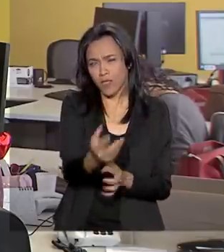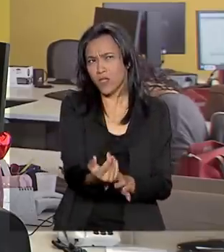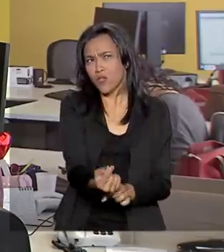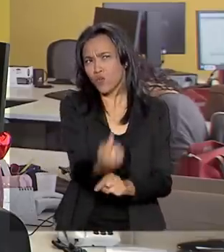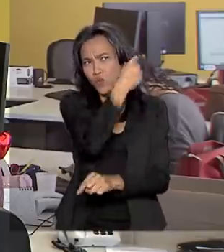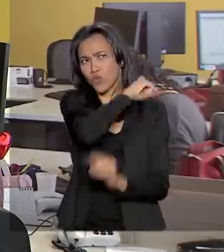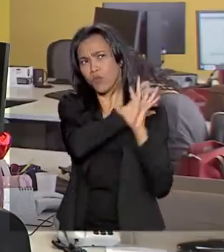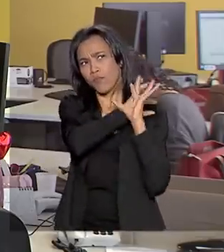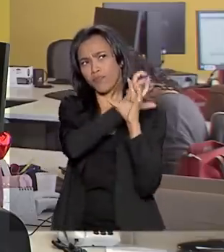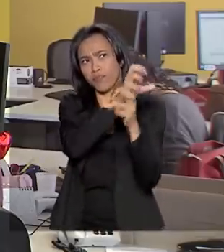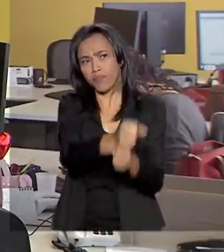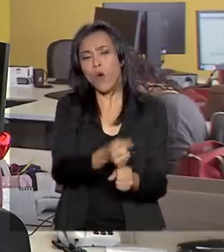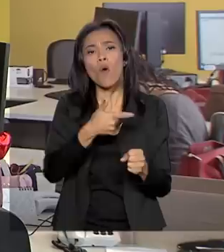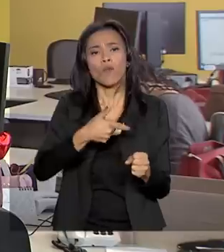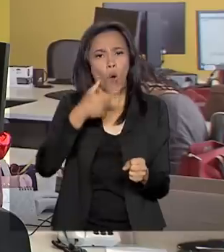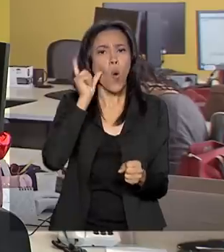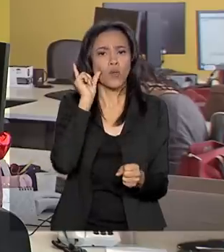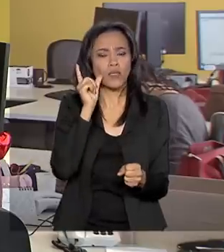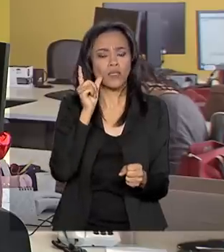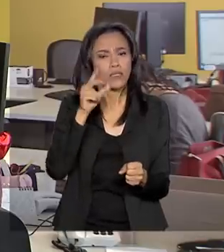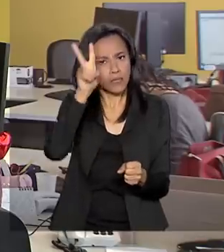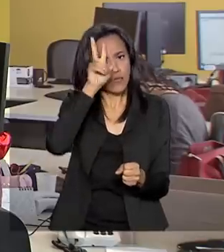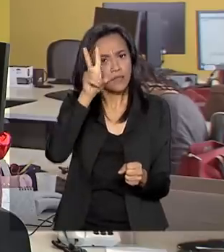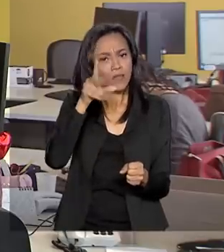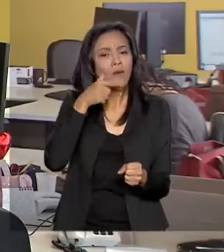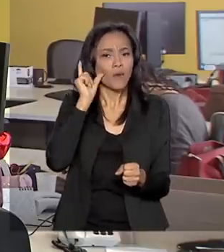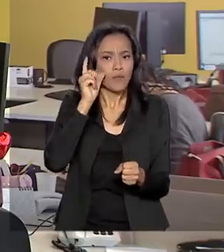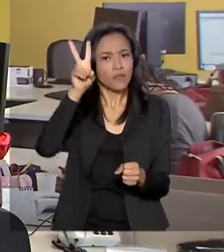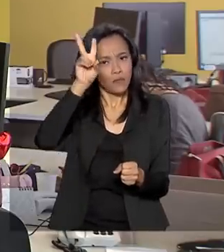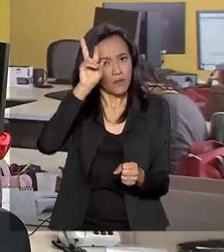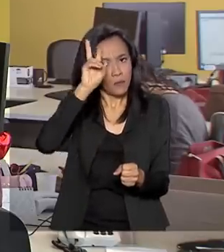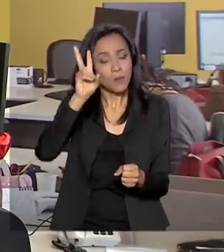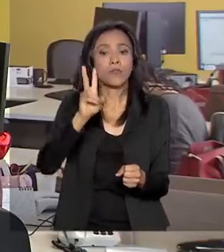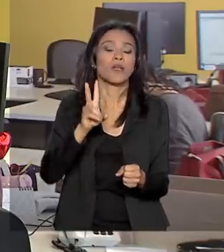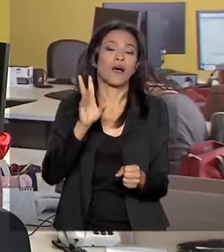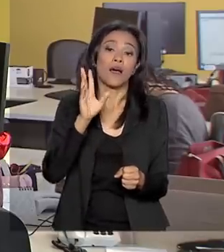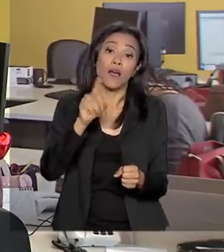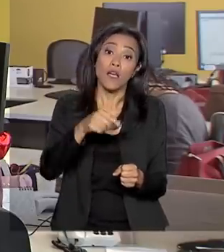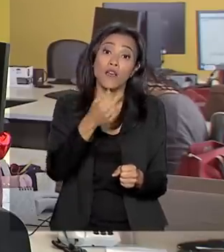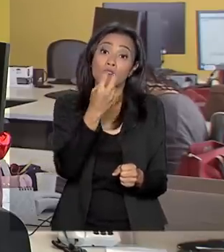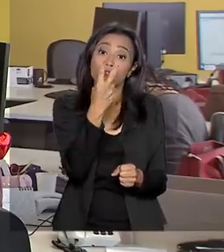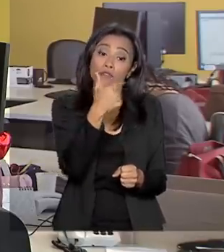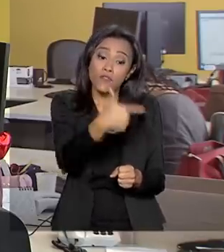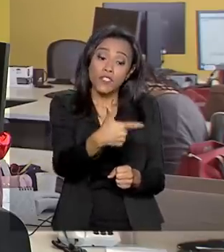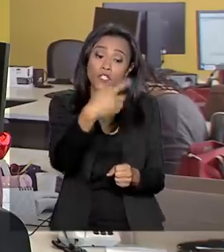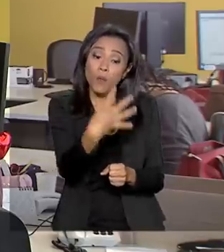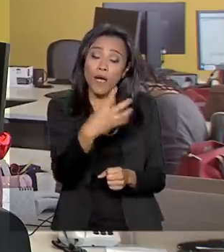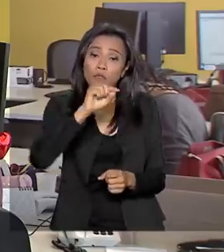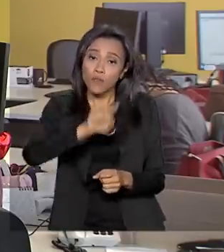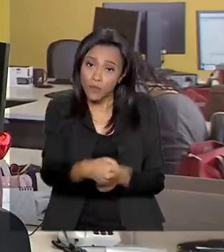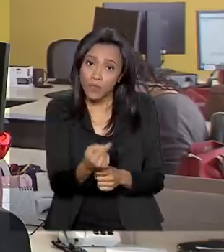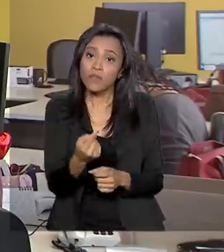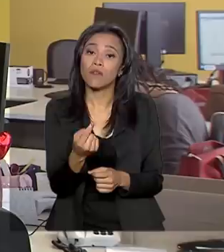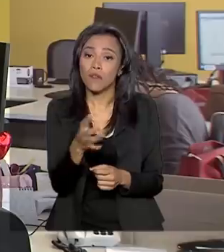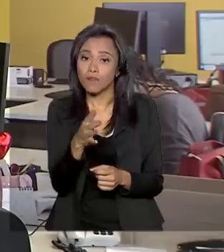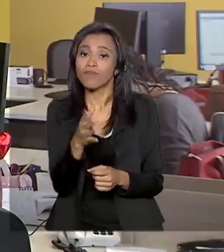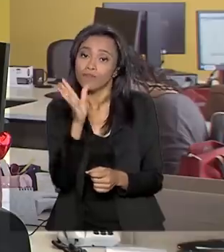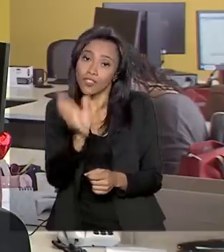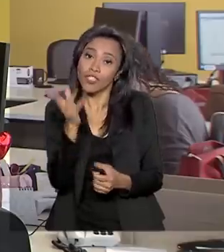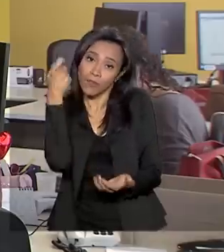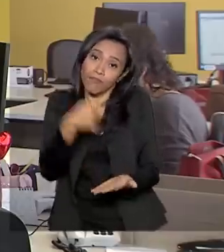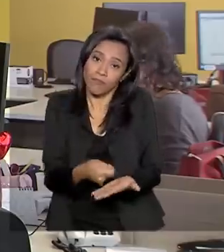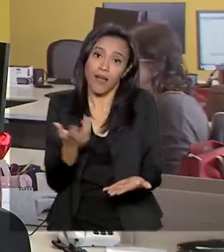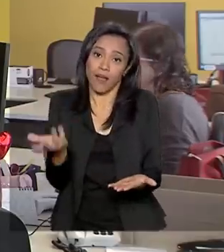do Inep, no final da tarde de ontem, segunda-feira, apenas 24,1% dos candidatos tinham confirmado o pagamento.